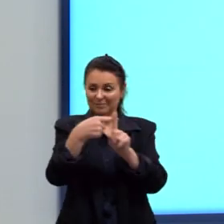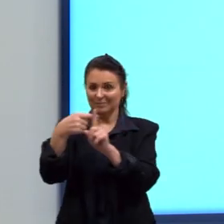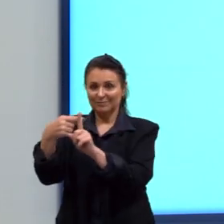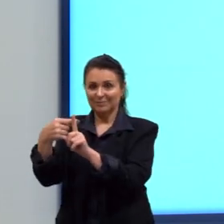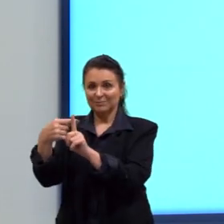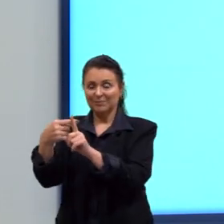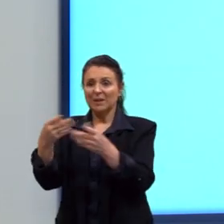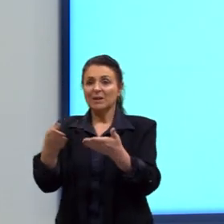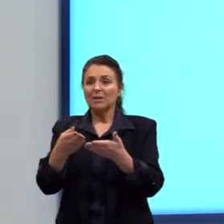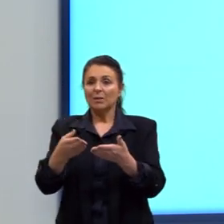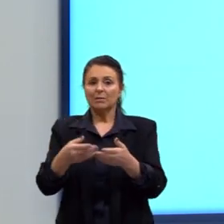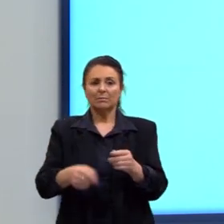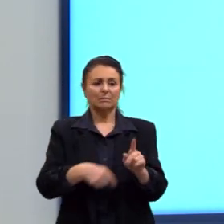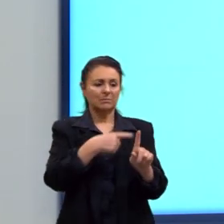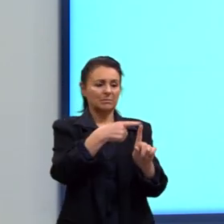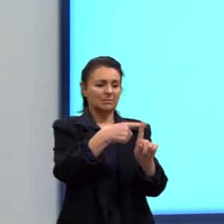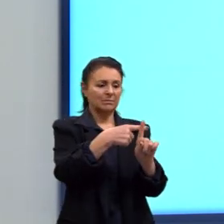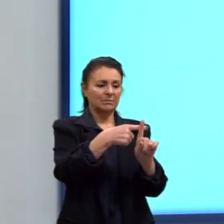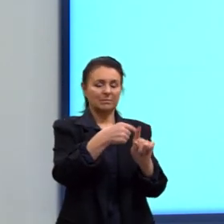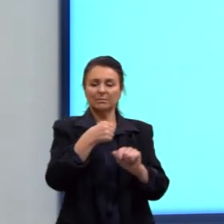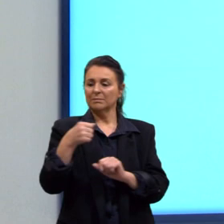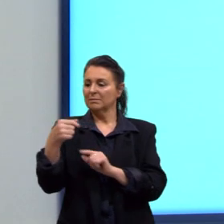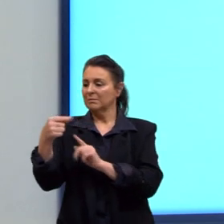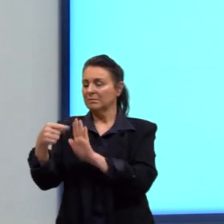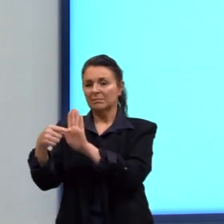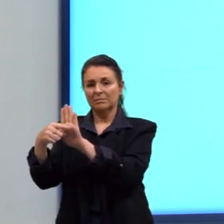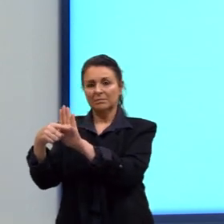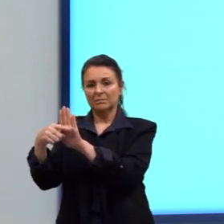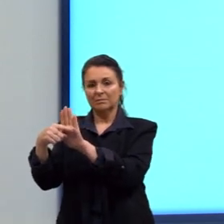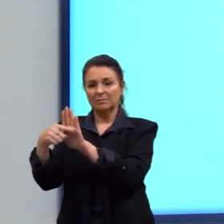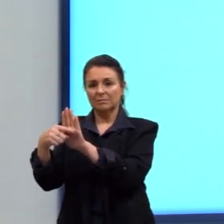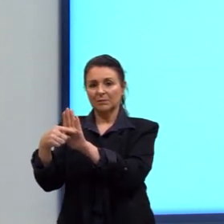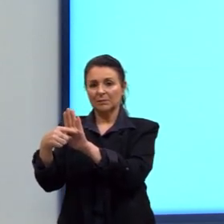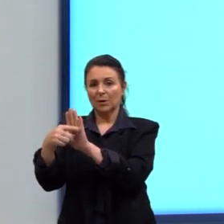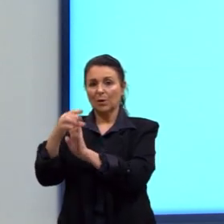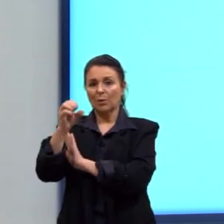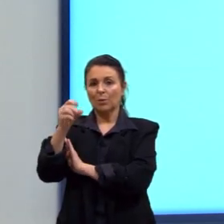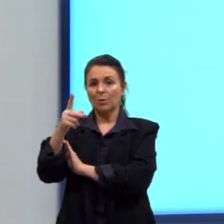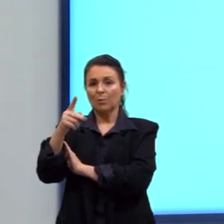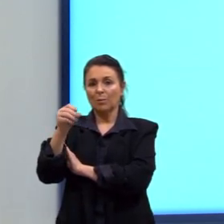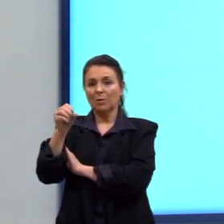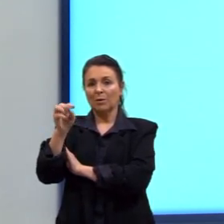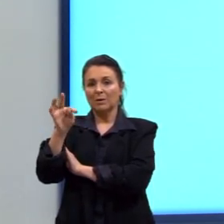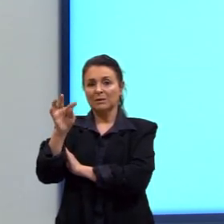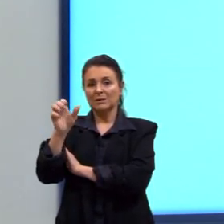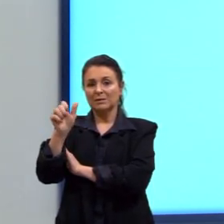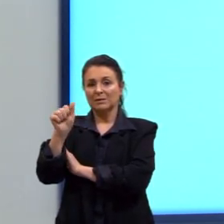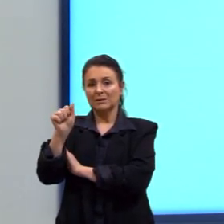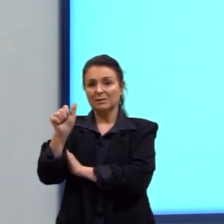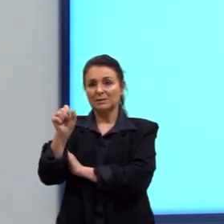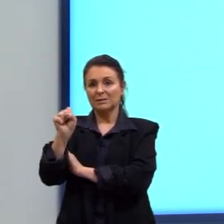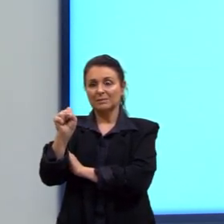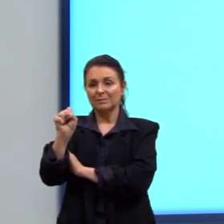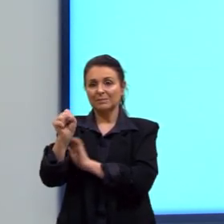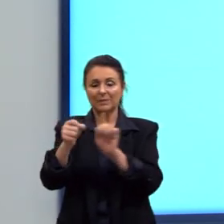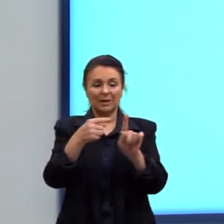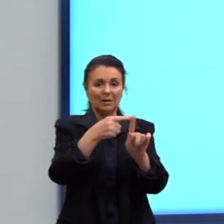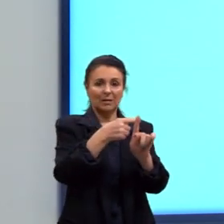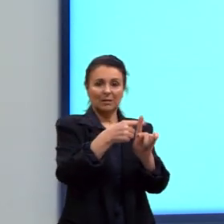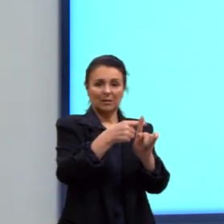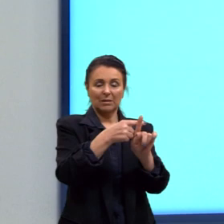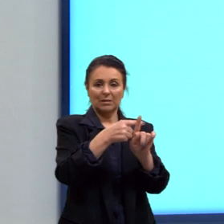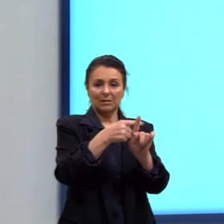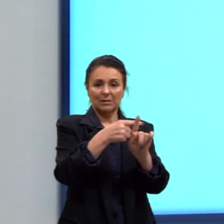Bom, e agora, se a tem duas cargas opostas. Lembrando, então, que a da positiva sai e na